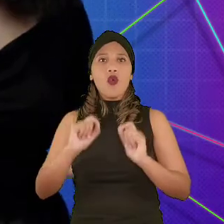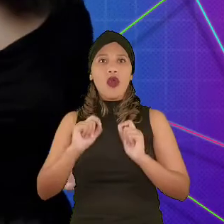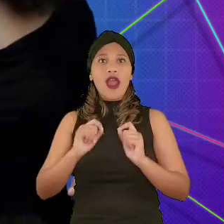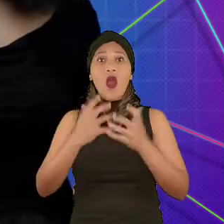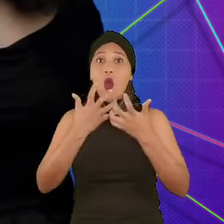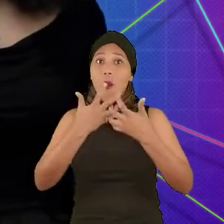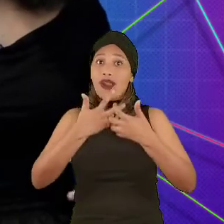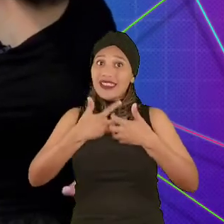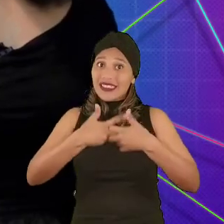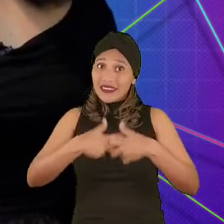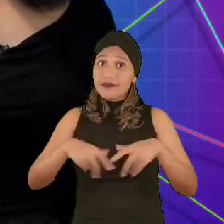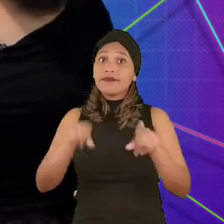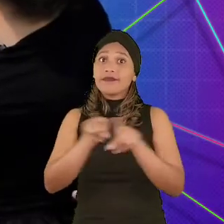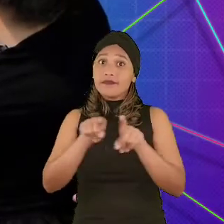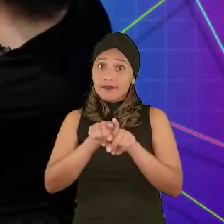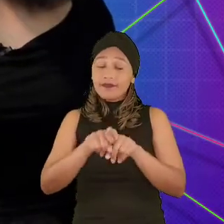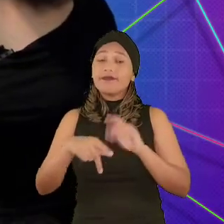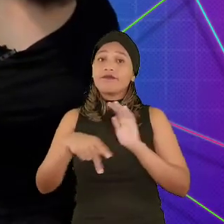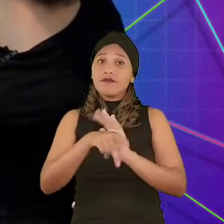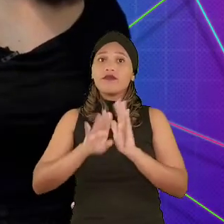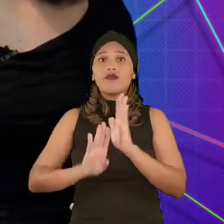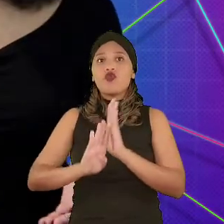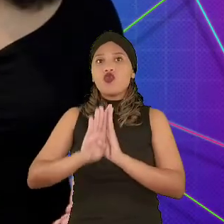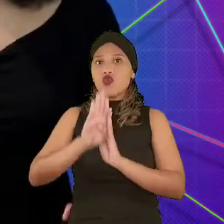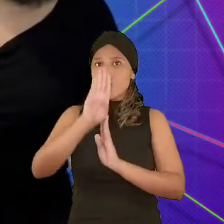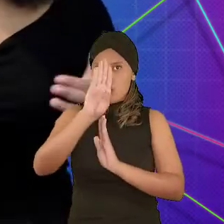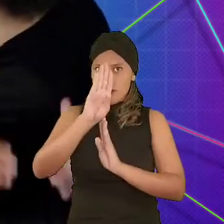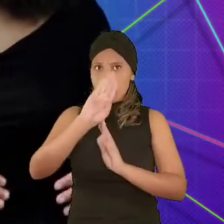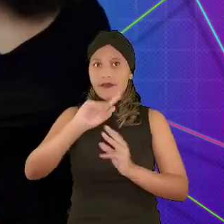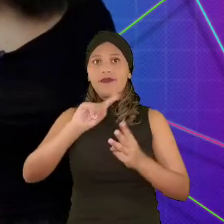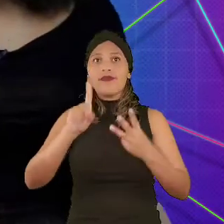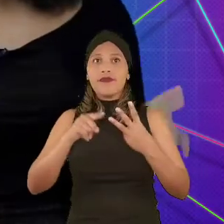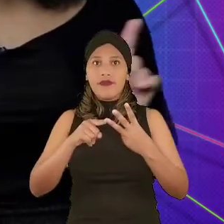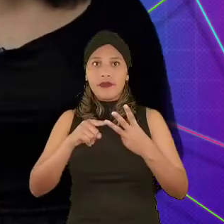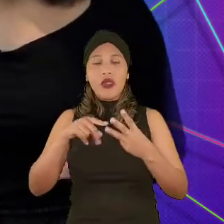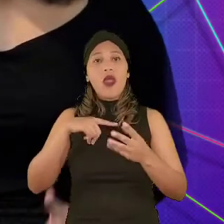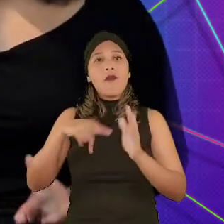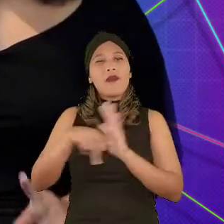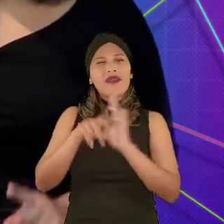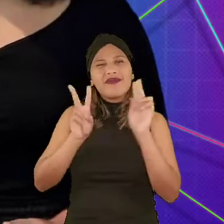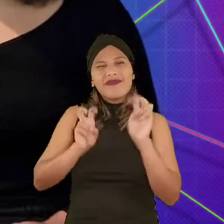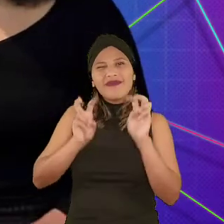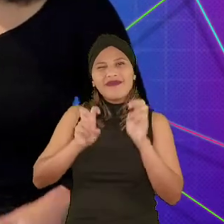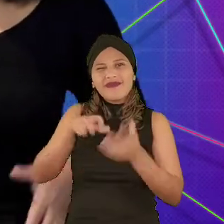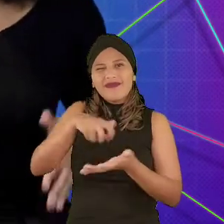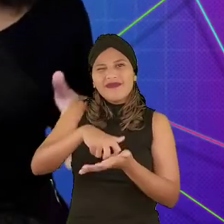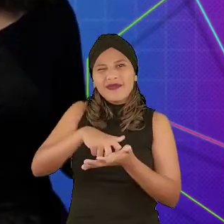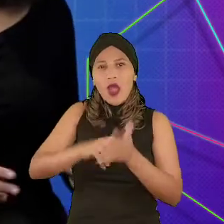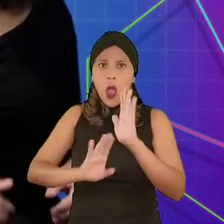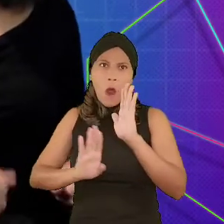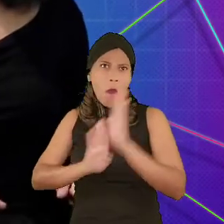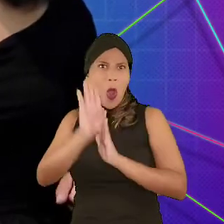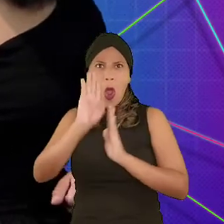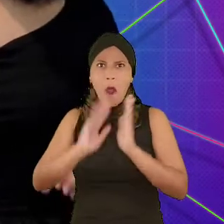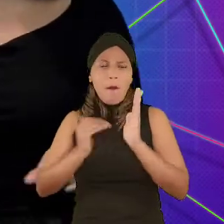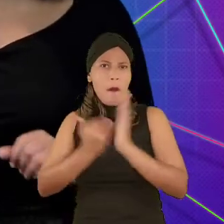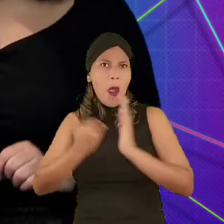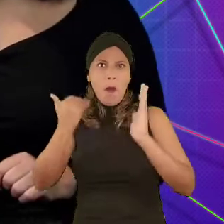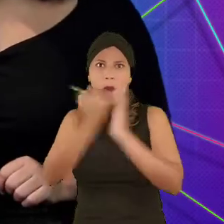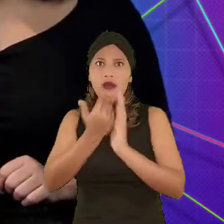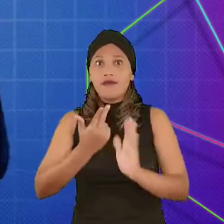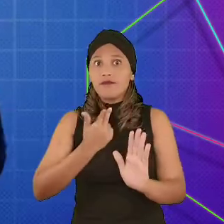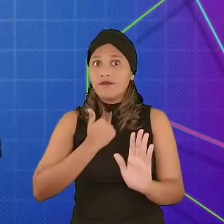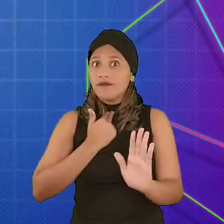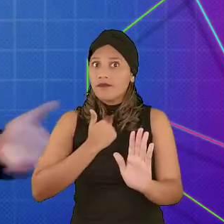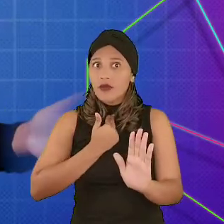complexidade do jogo deve ser crescente. A punição não deve ser excessiva para não desestimular